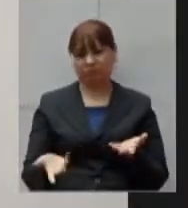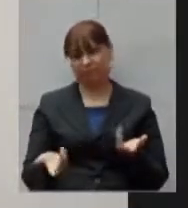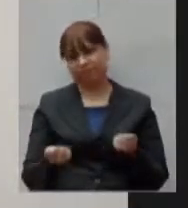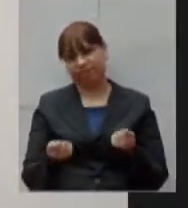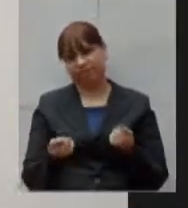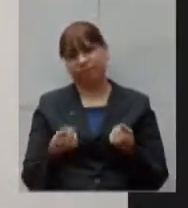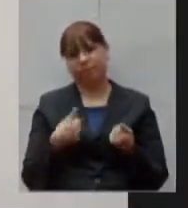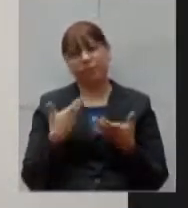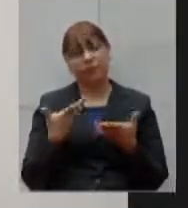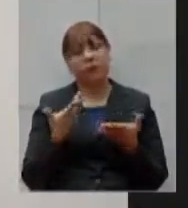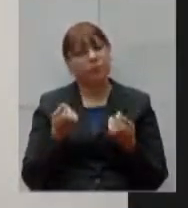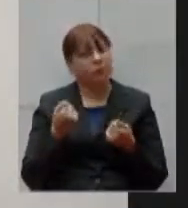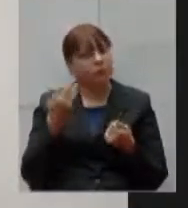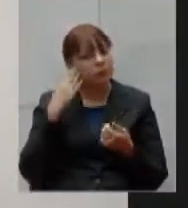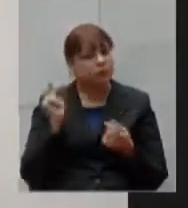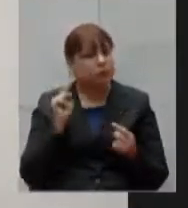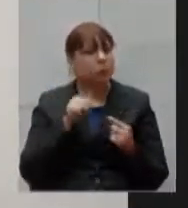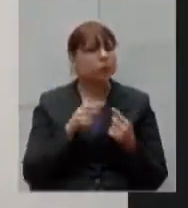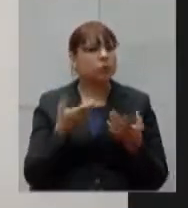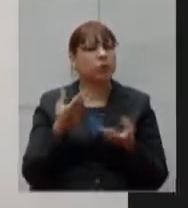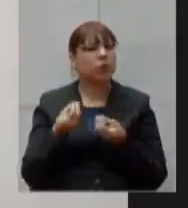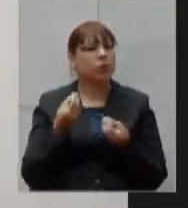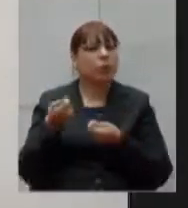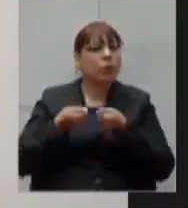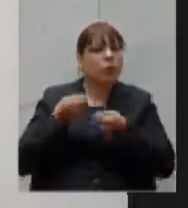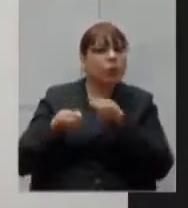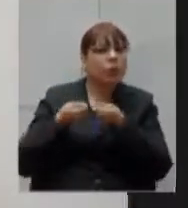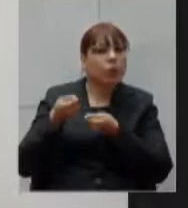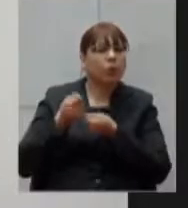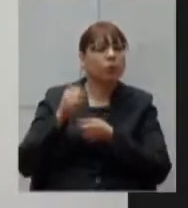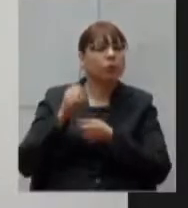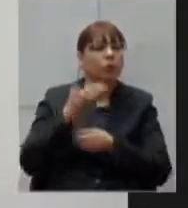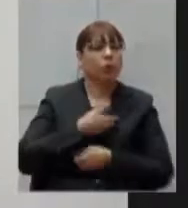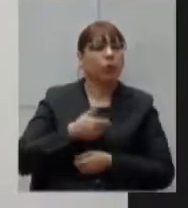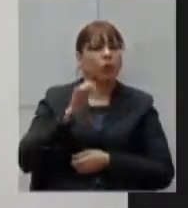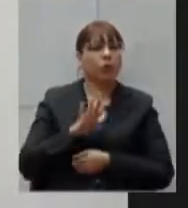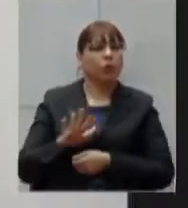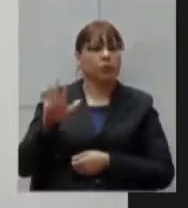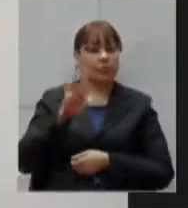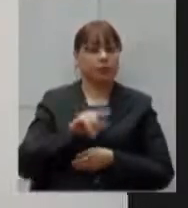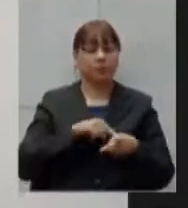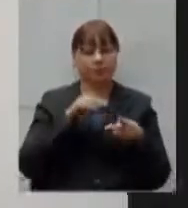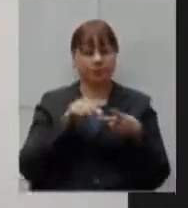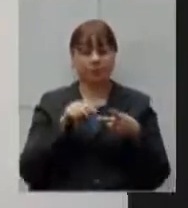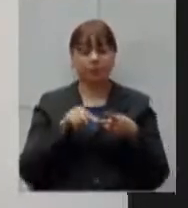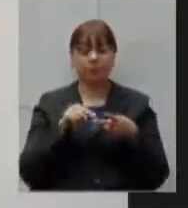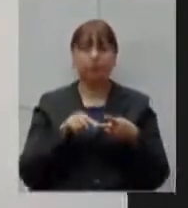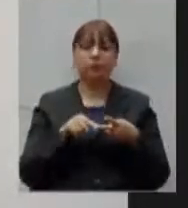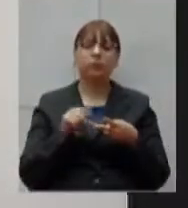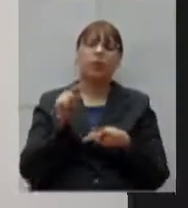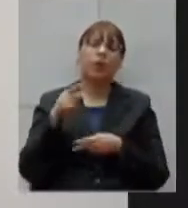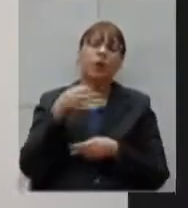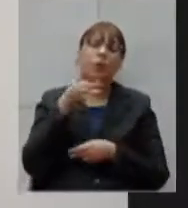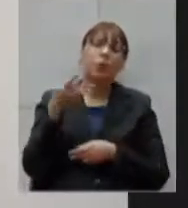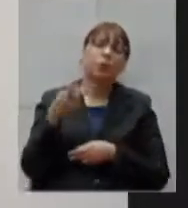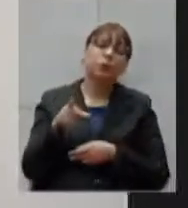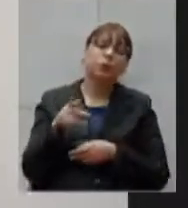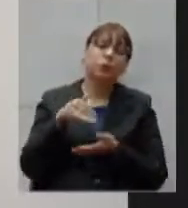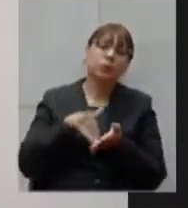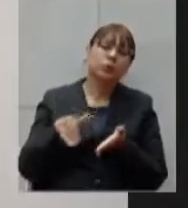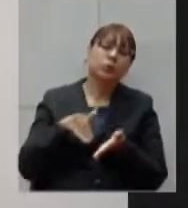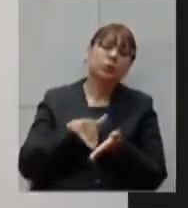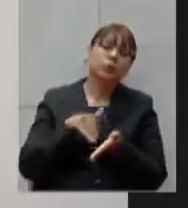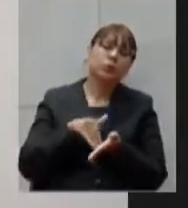objetiva como que está esse processo de negociação com o governo federal segunda questão o que o secretário acha da fila única a